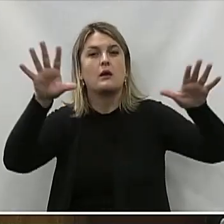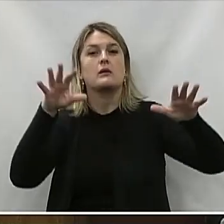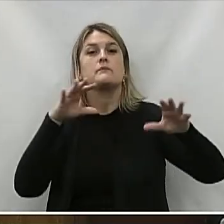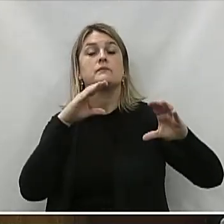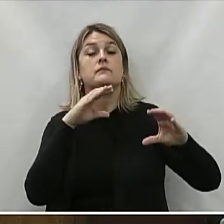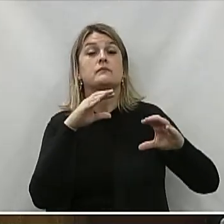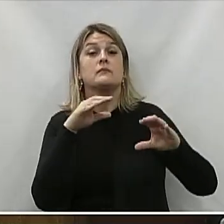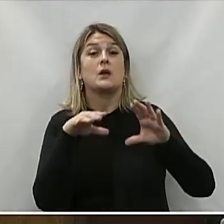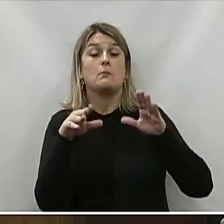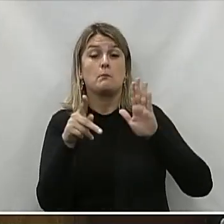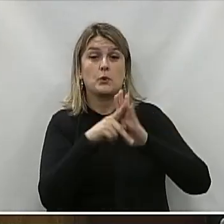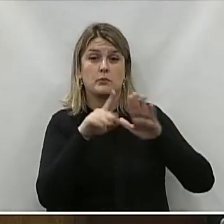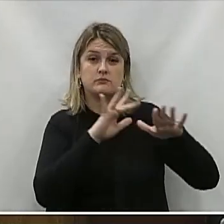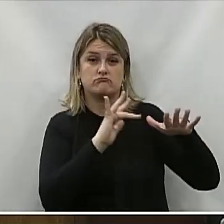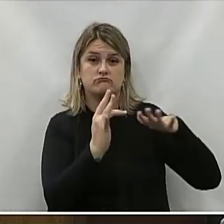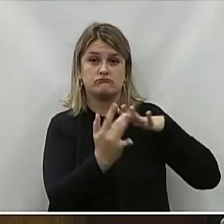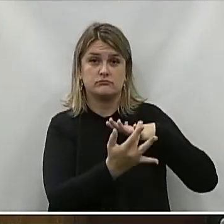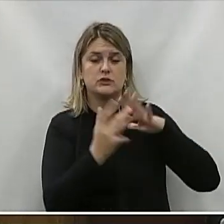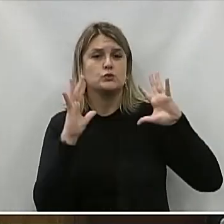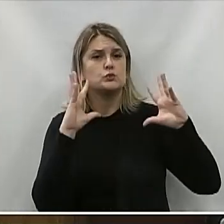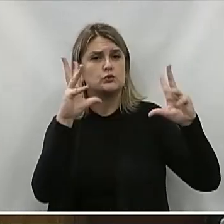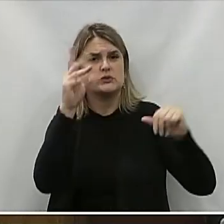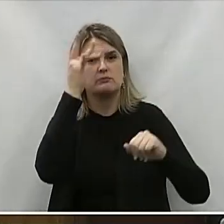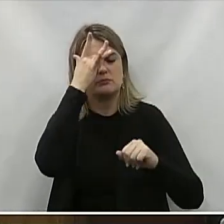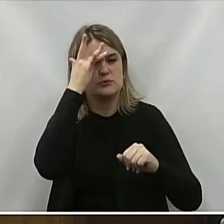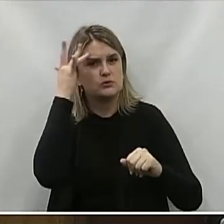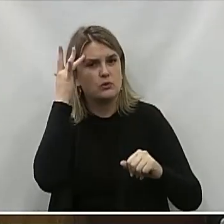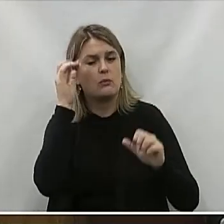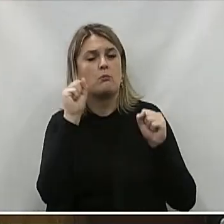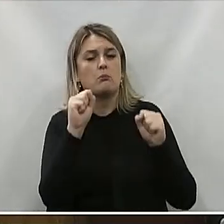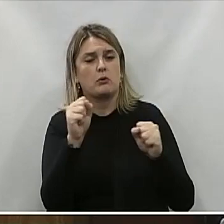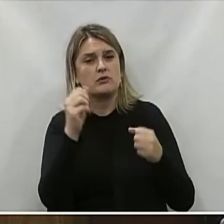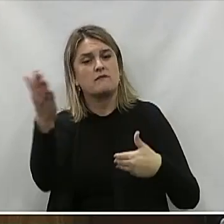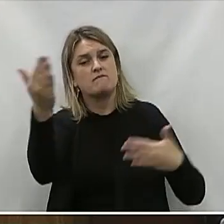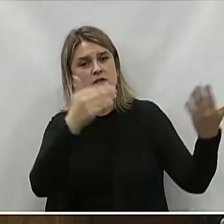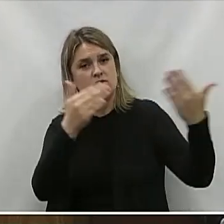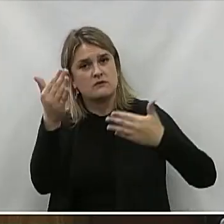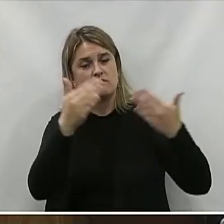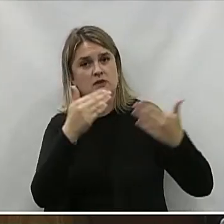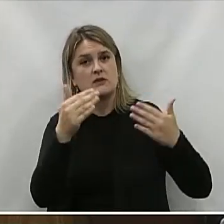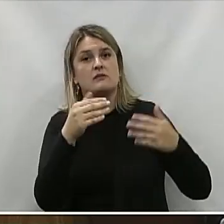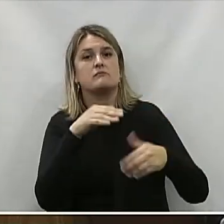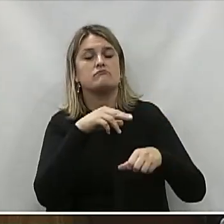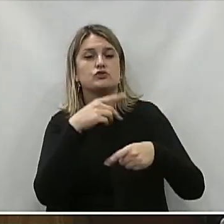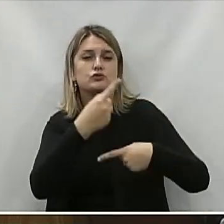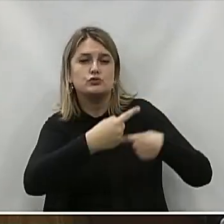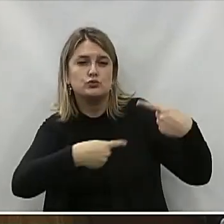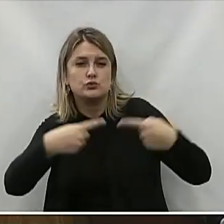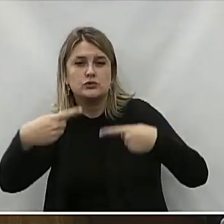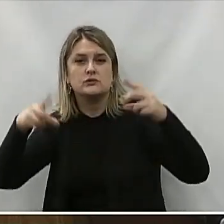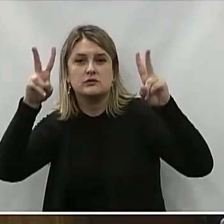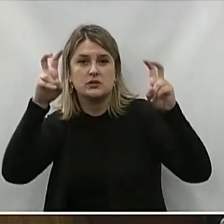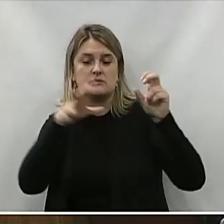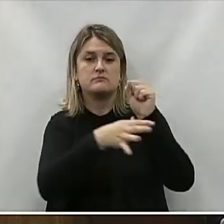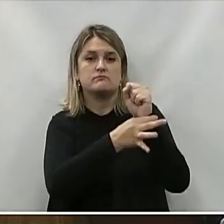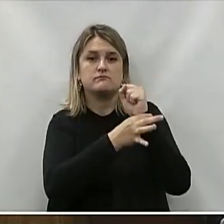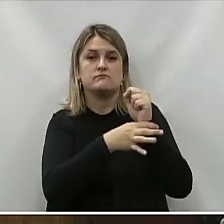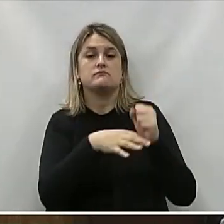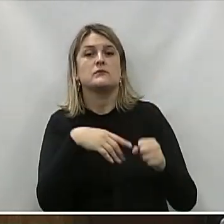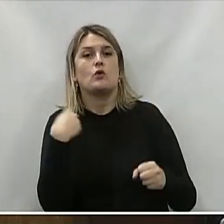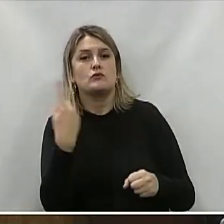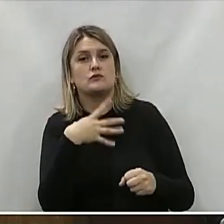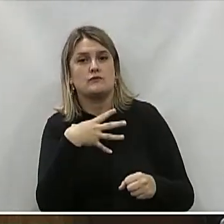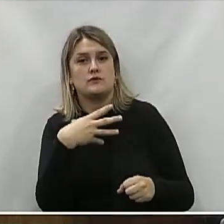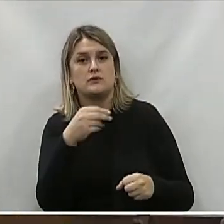Oficiais Dessa Câmara Municipal Para que todos Juntos Possamos trabalhar Em prol Da segurança Dos nossos filhos Professores E